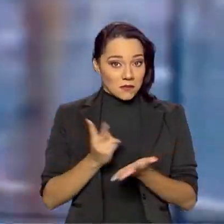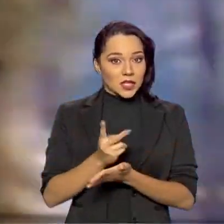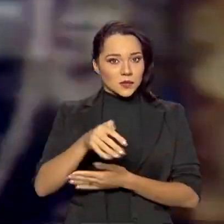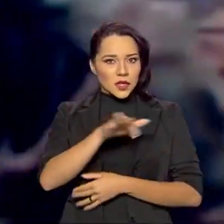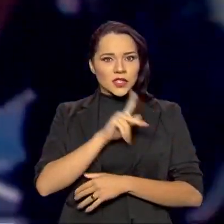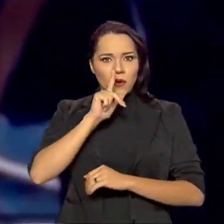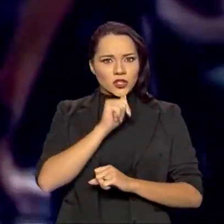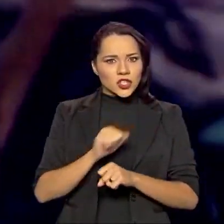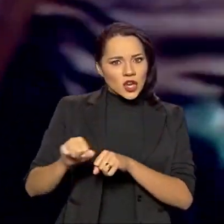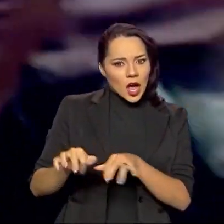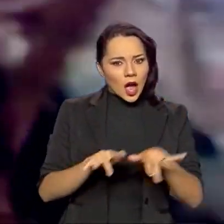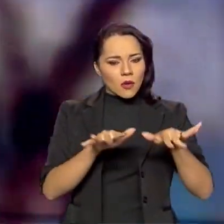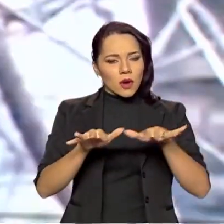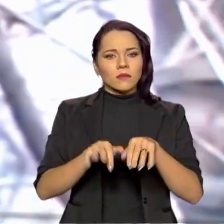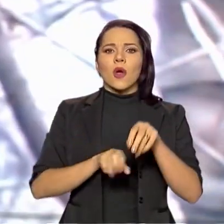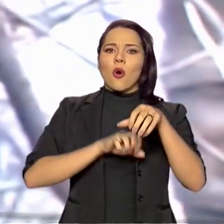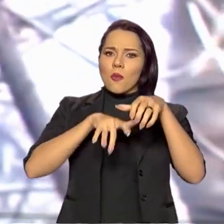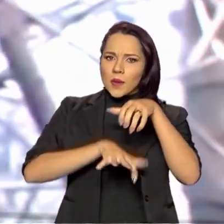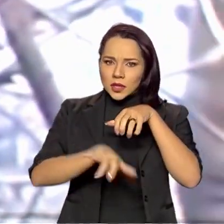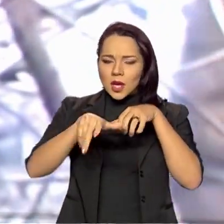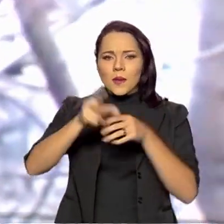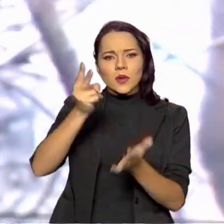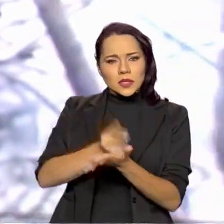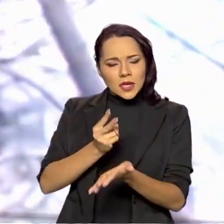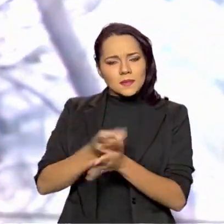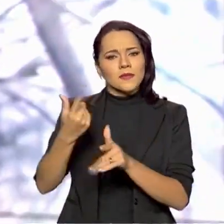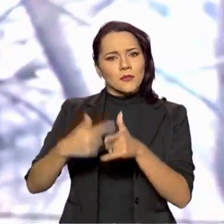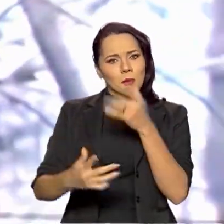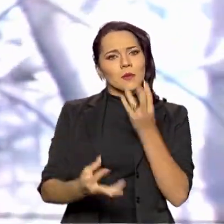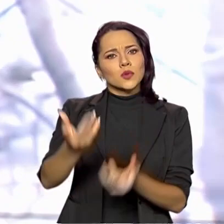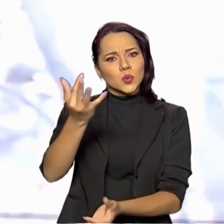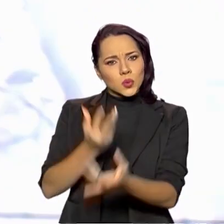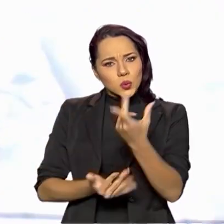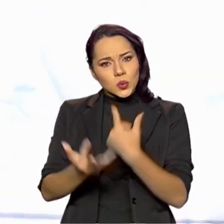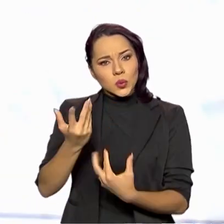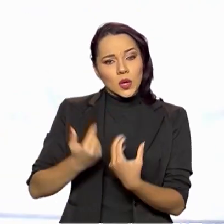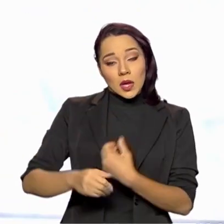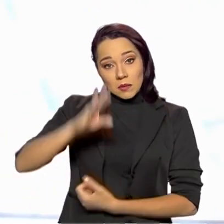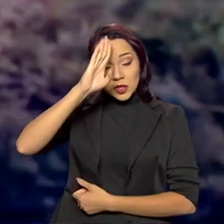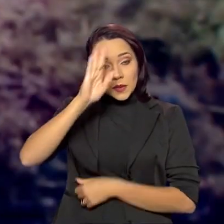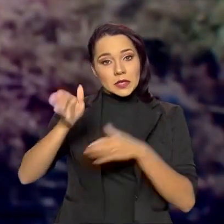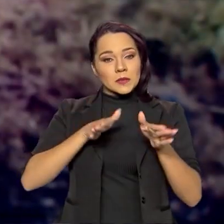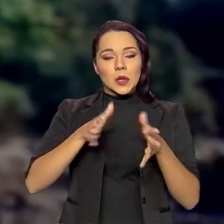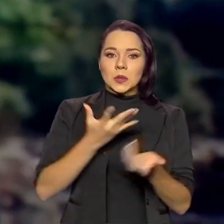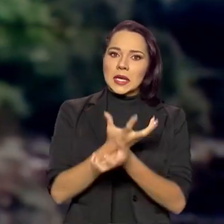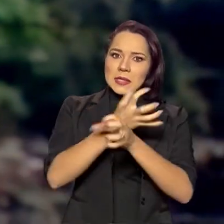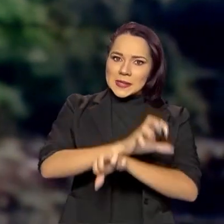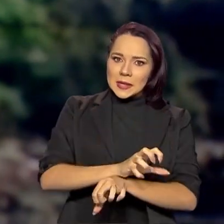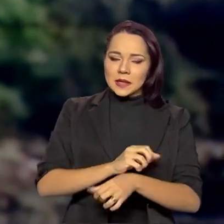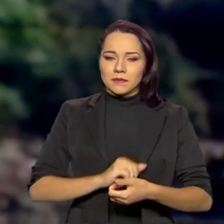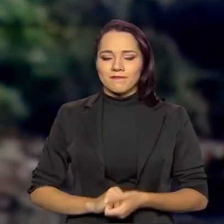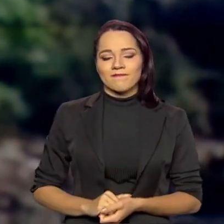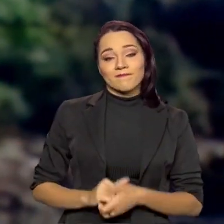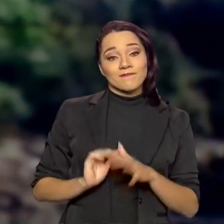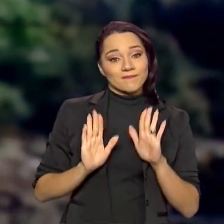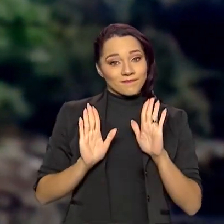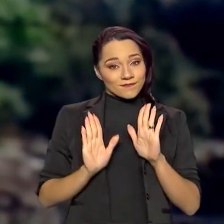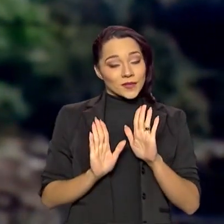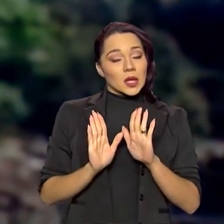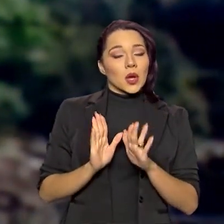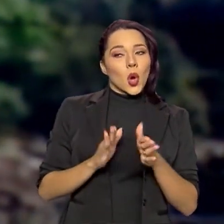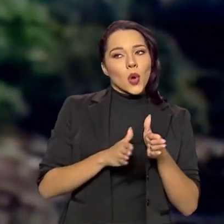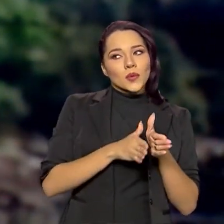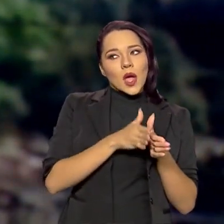alagada, o Pantanal sempre sofreu com incêndios, principalmente nas épocas da seca. Porém, com o